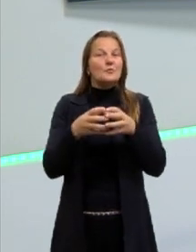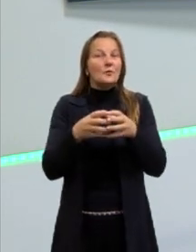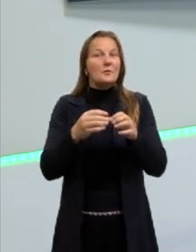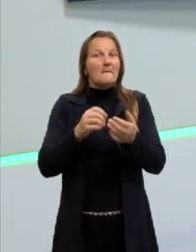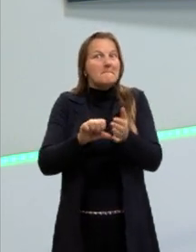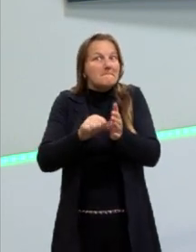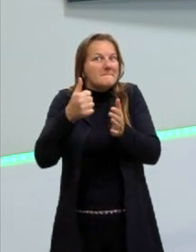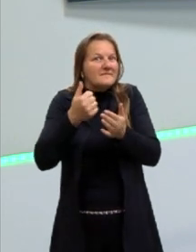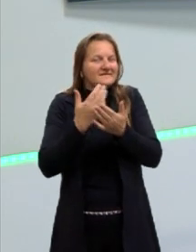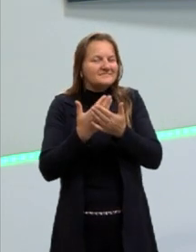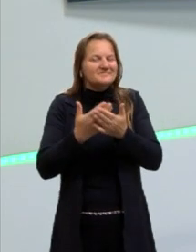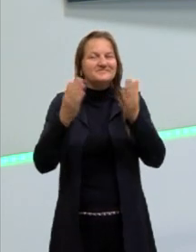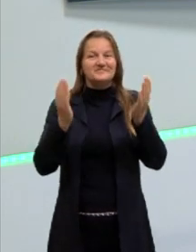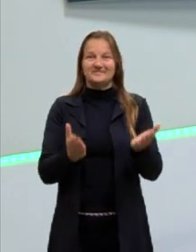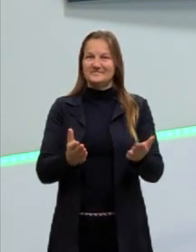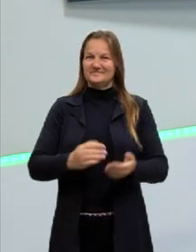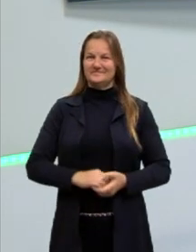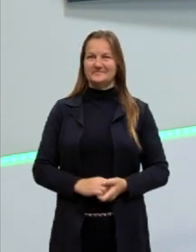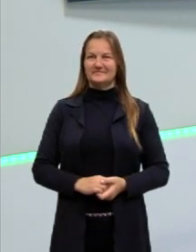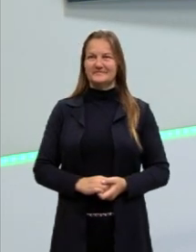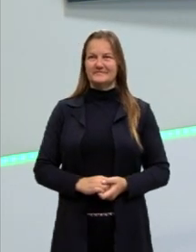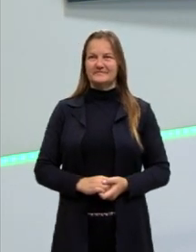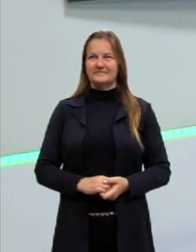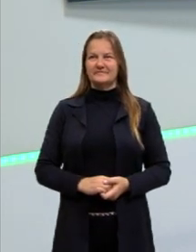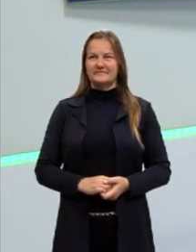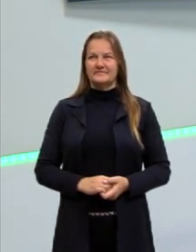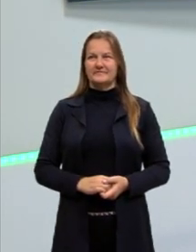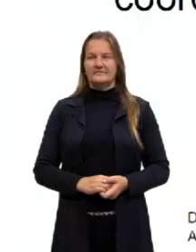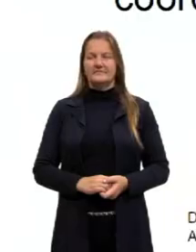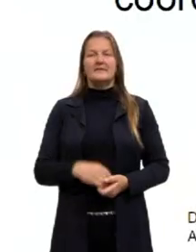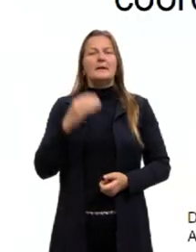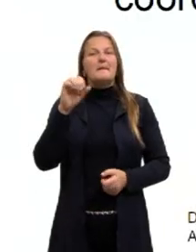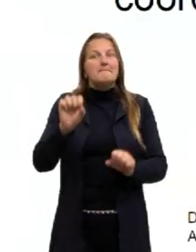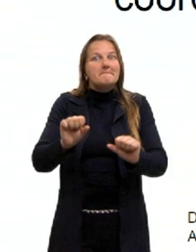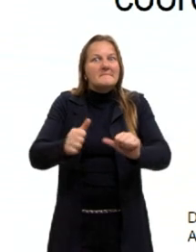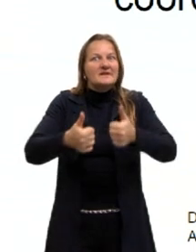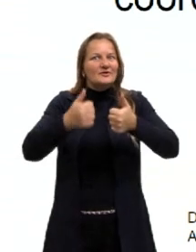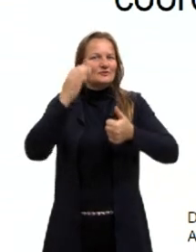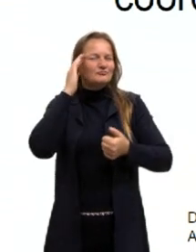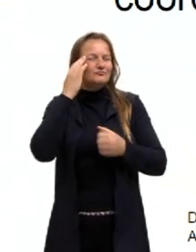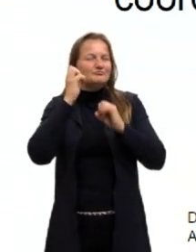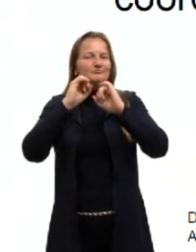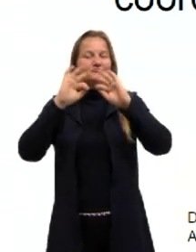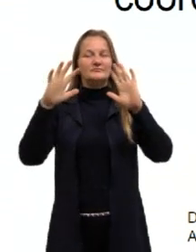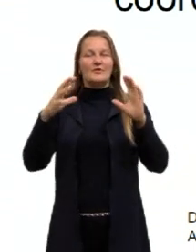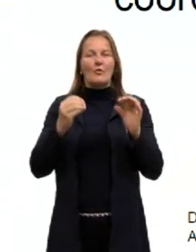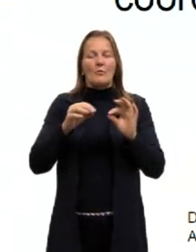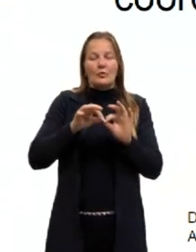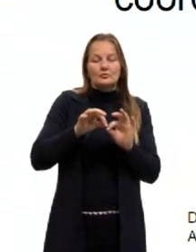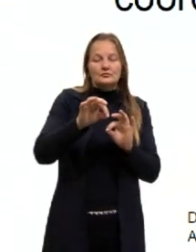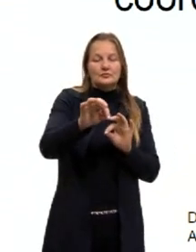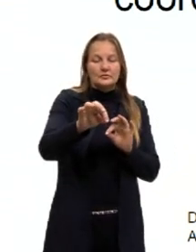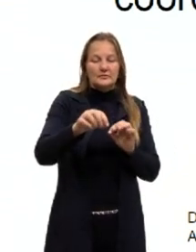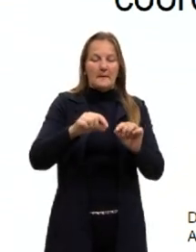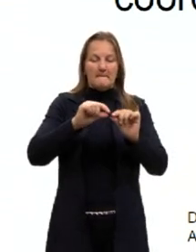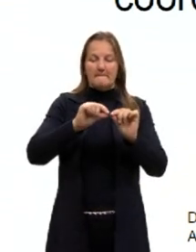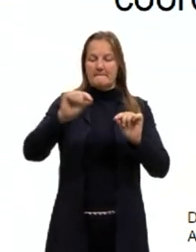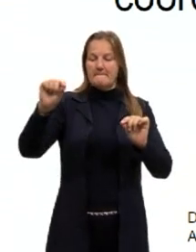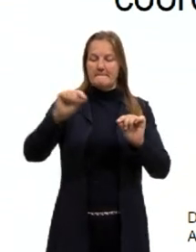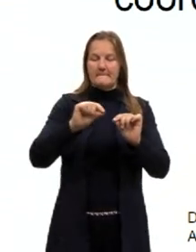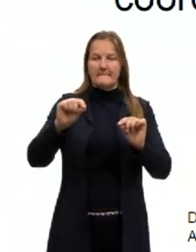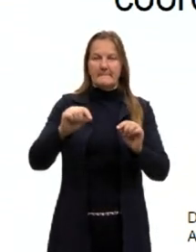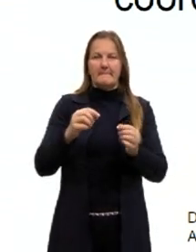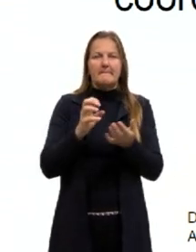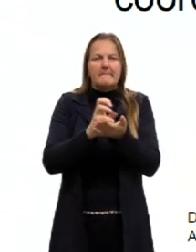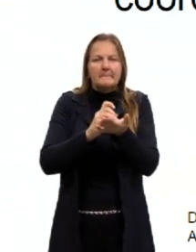nossa aula de hoje. Então, aqui, pra gente entender melhor, a distância entre um ponto e uma reta é